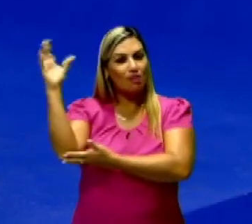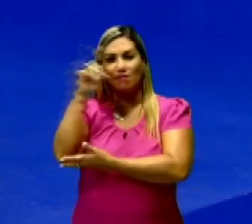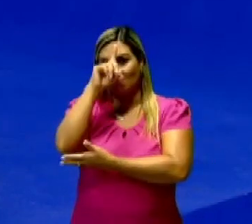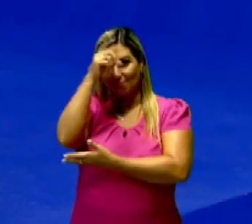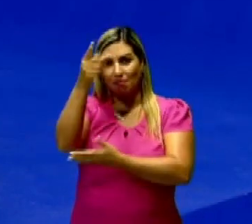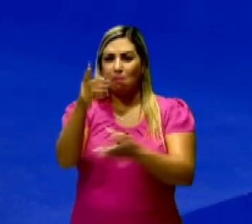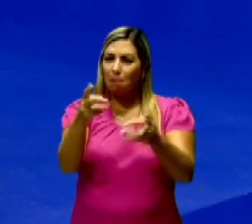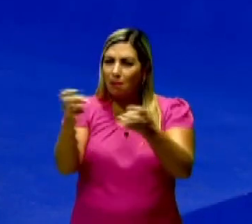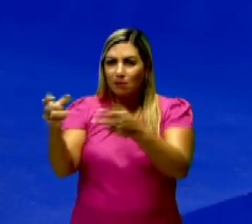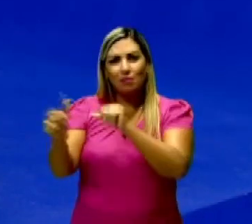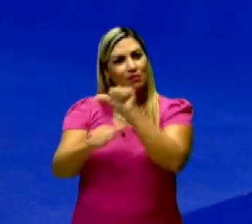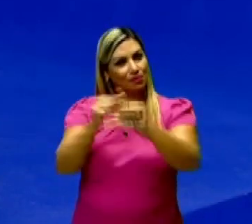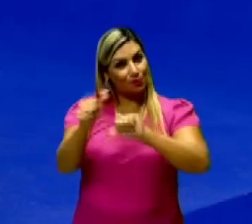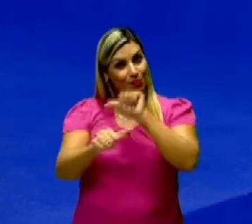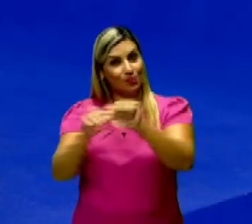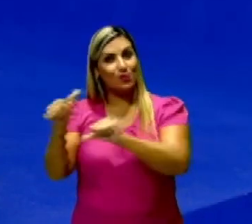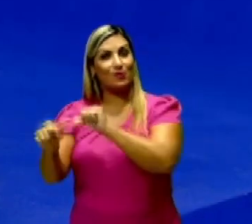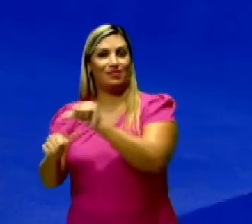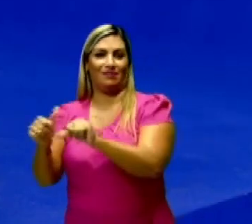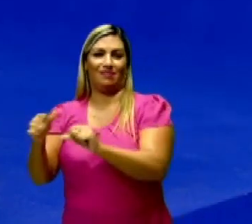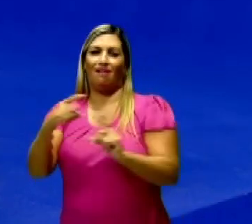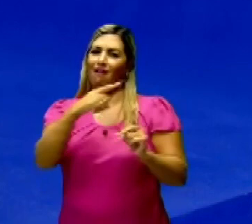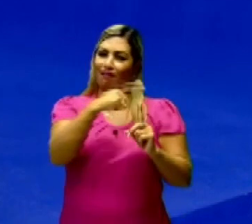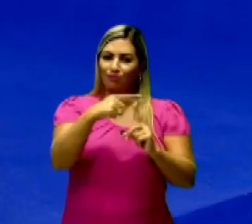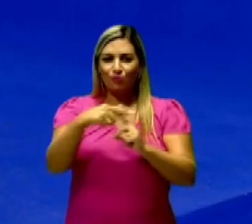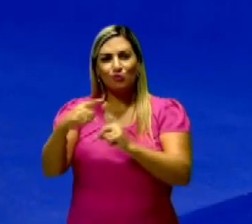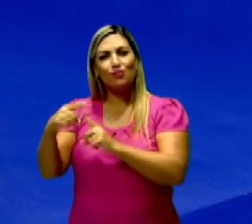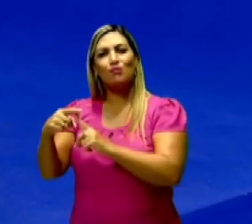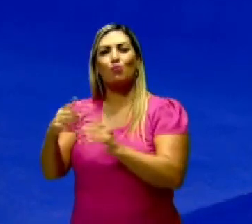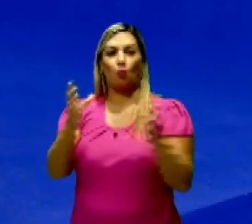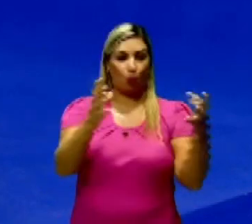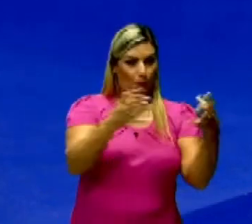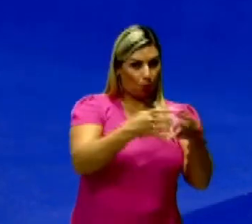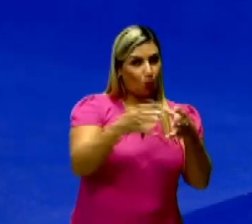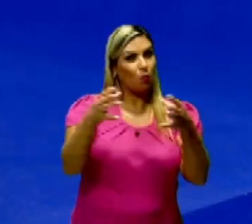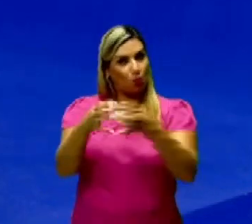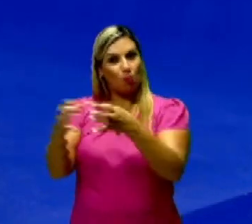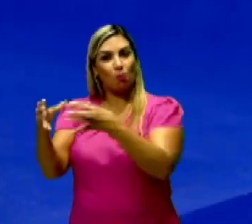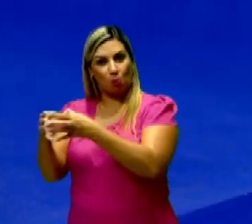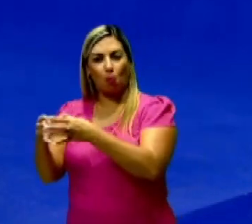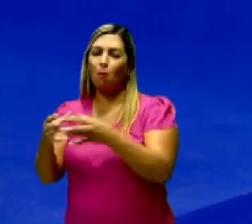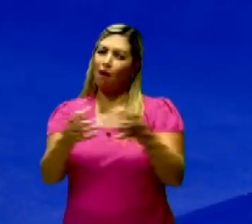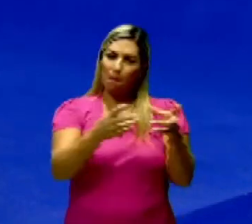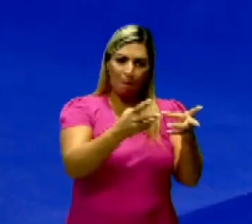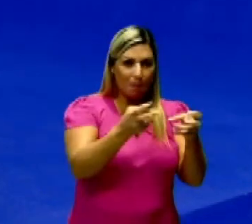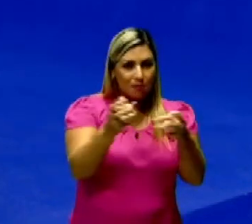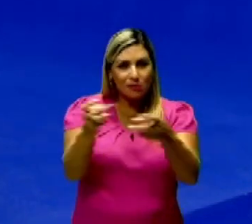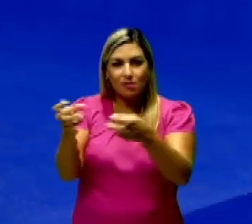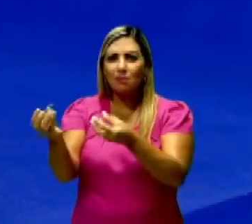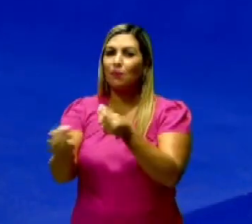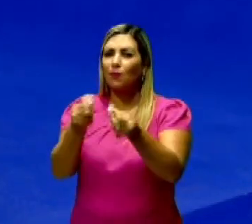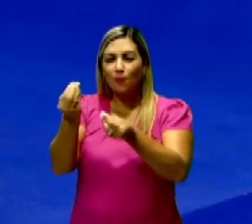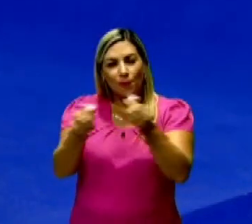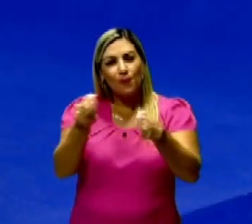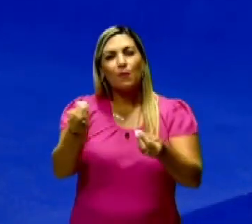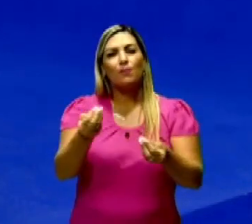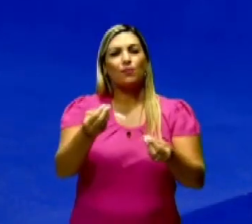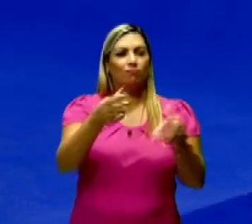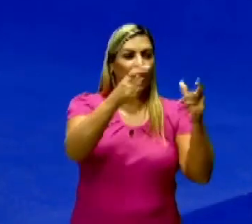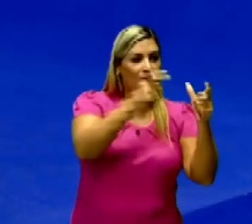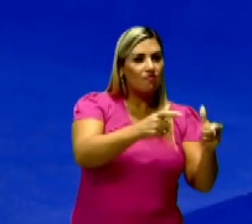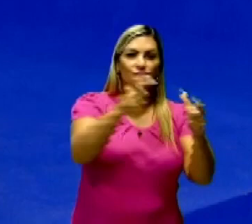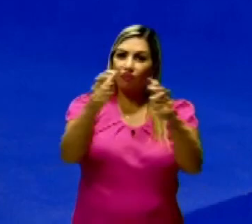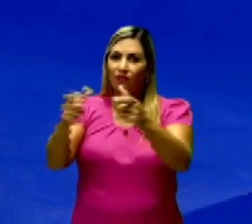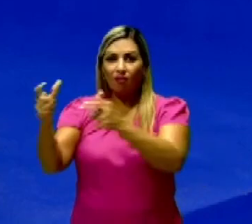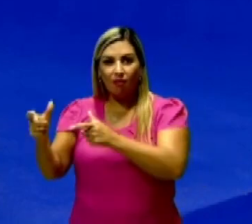perceber essas mudanças. Então, de acordo com o tipo de alimentação de cada grupo humano, ele vai percebendo, né, de acordo com a sua região,